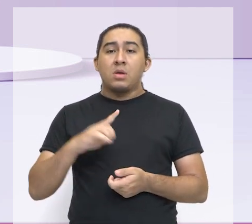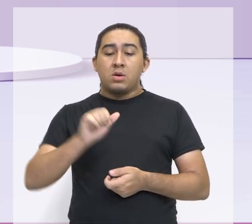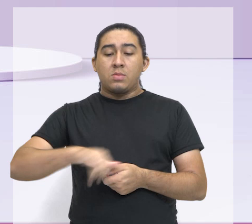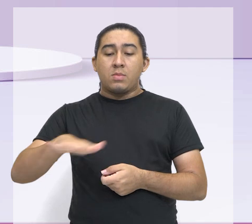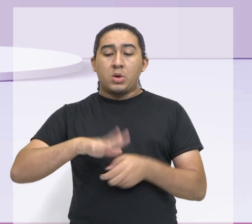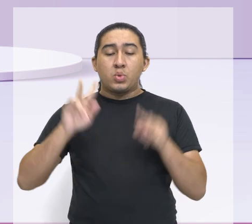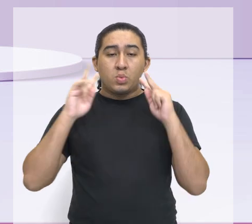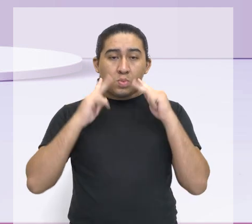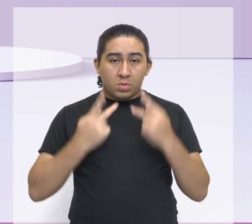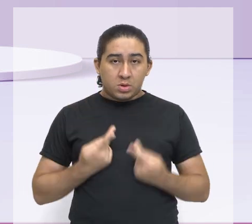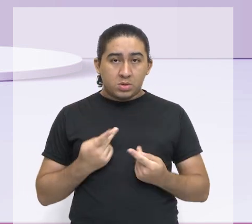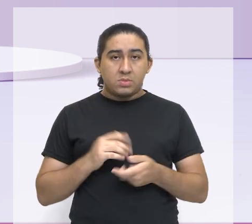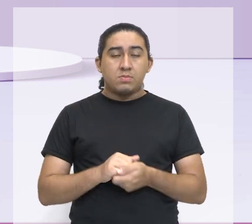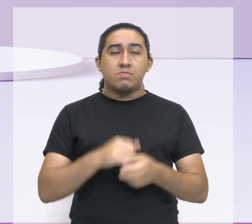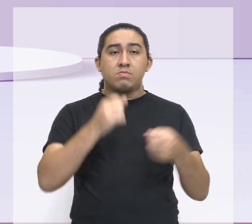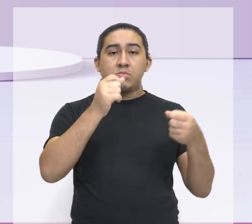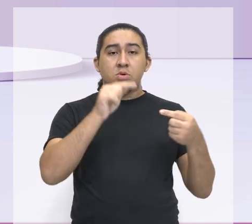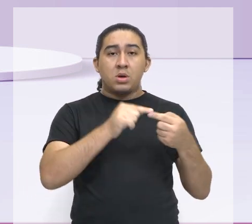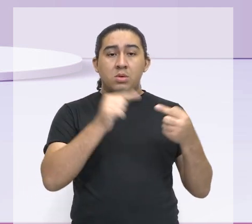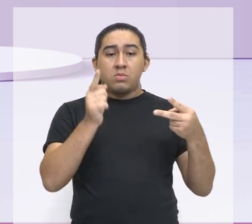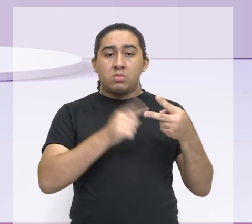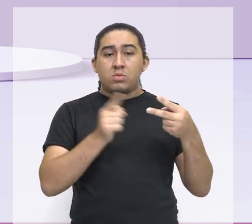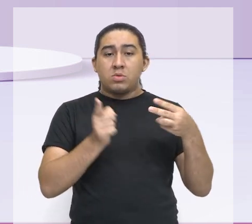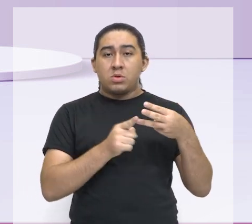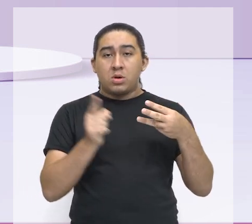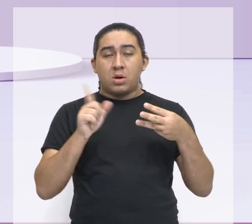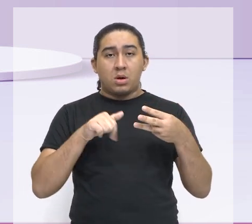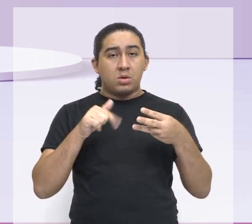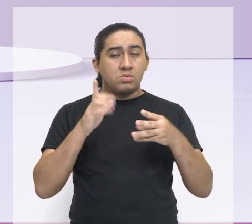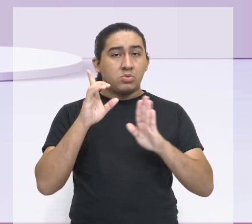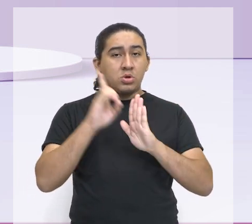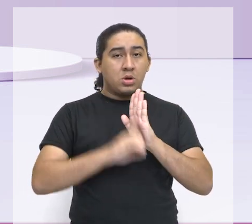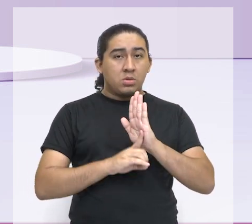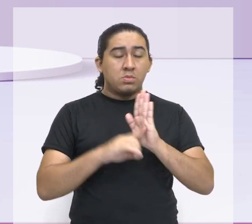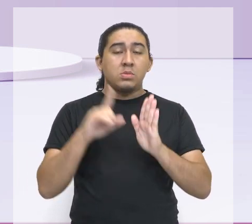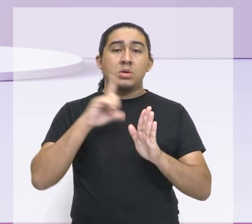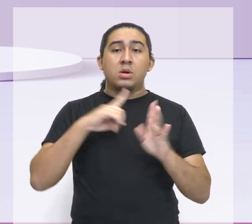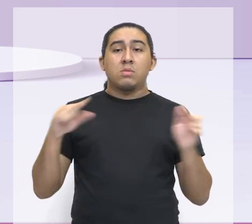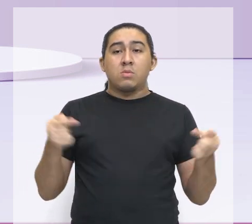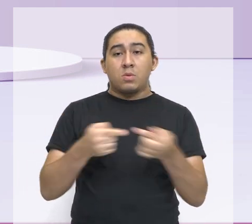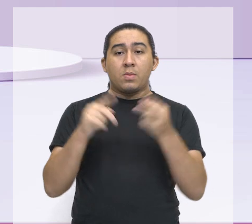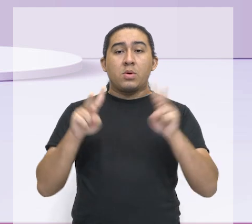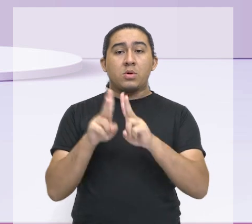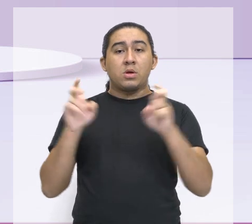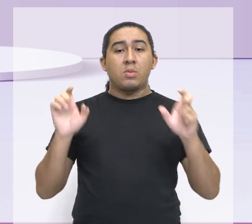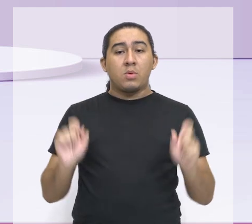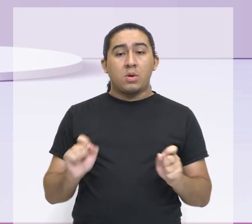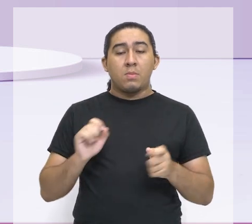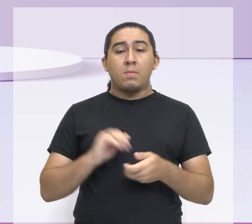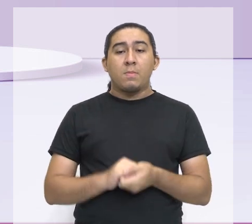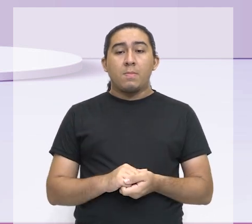um desses direitos, cada ele vai, então, abordar questões que